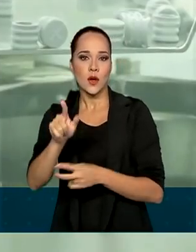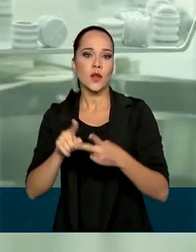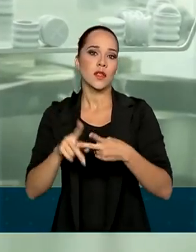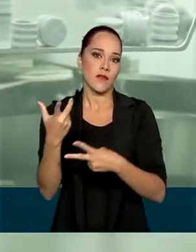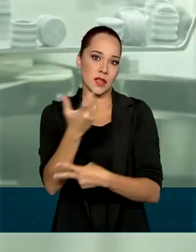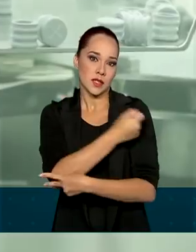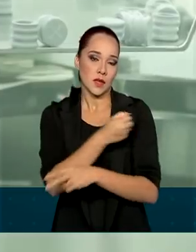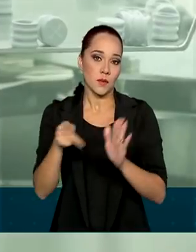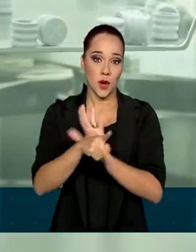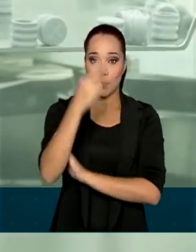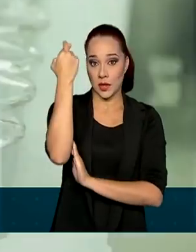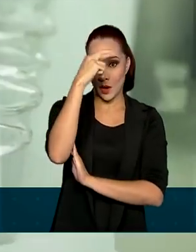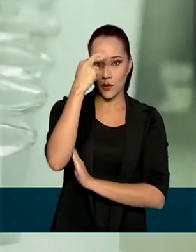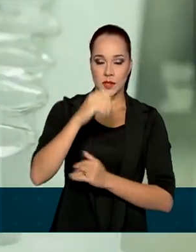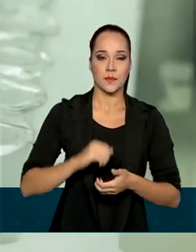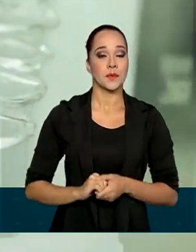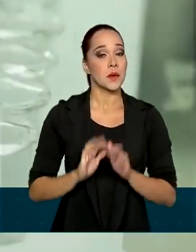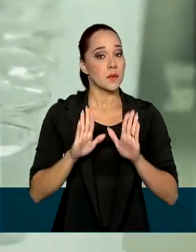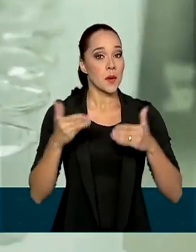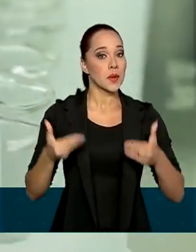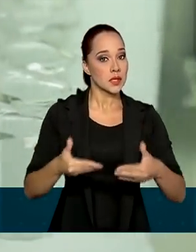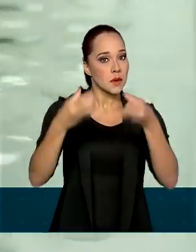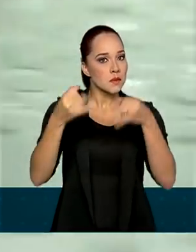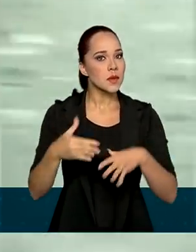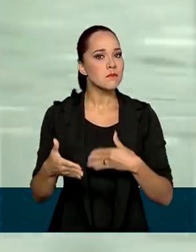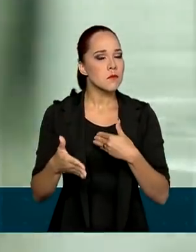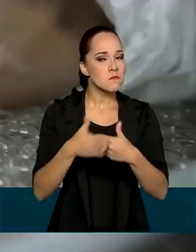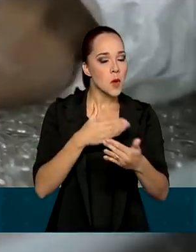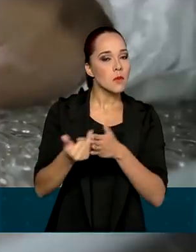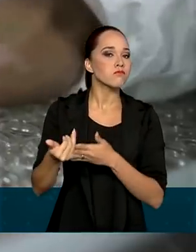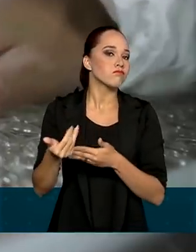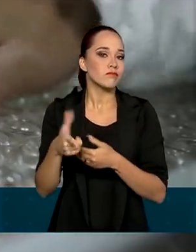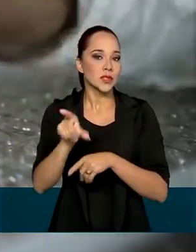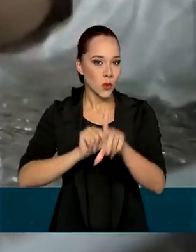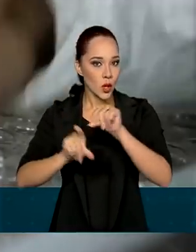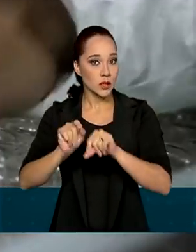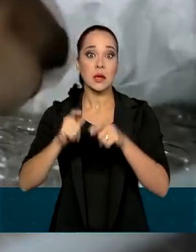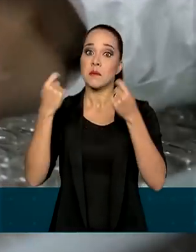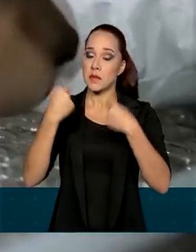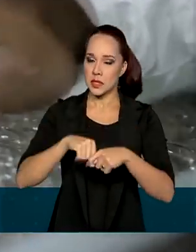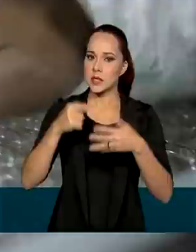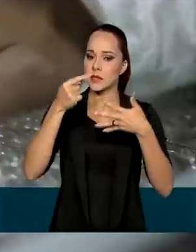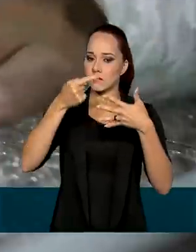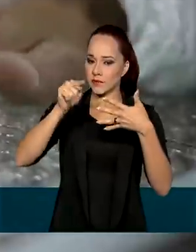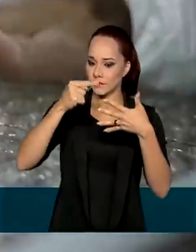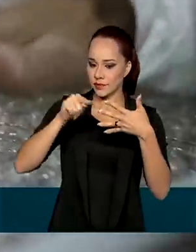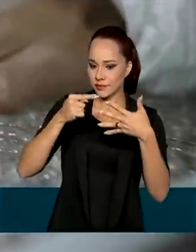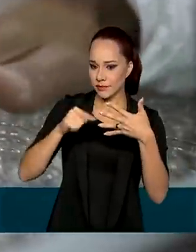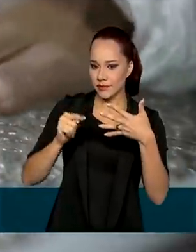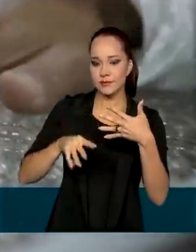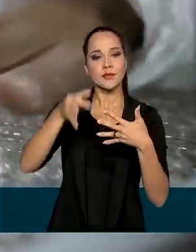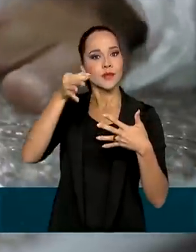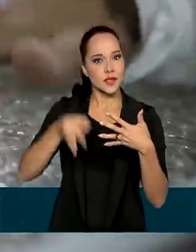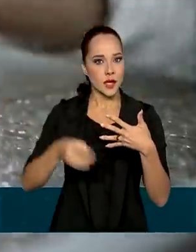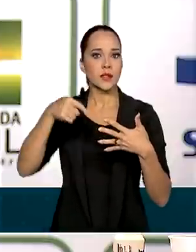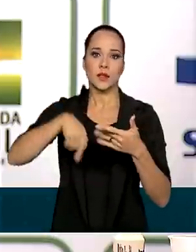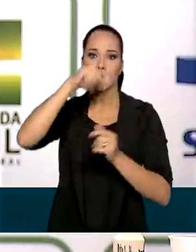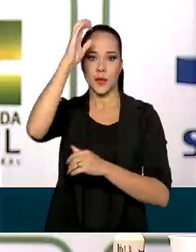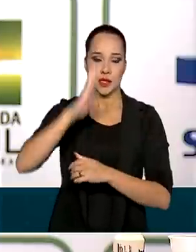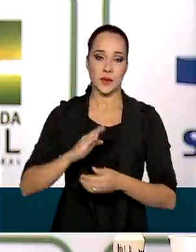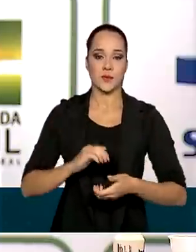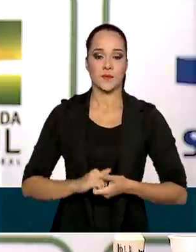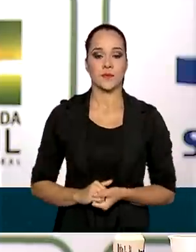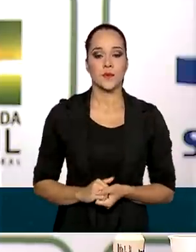Rússia. Mas, segundo o Ministério, seja qual for a escolhida, precisa atender as características brasileiras.